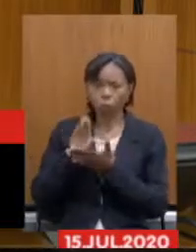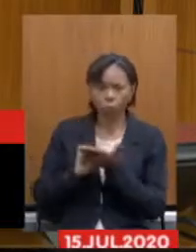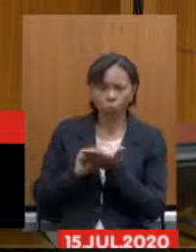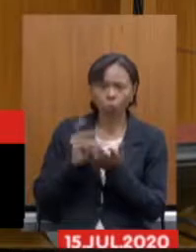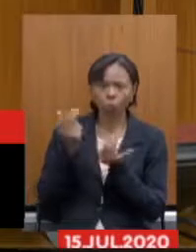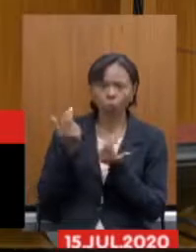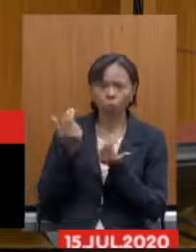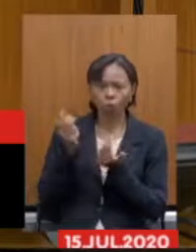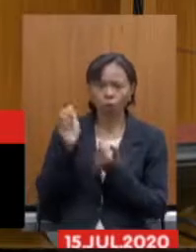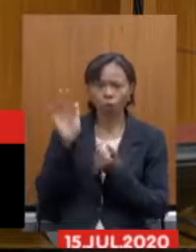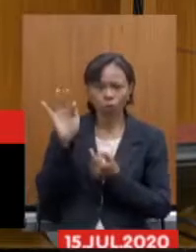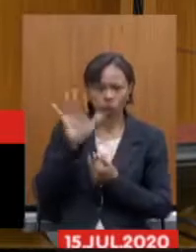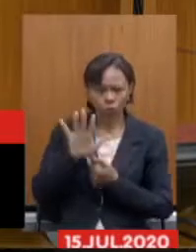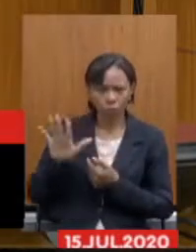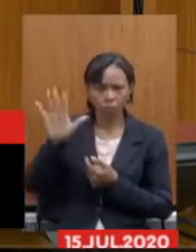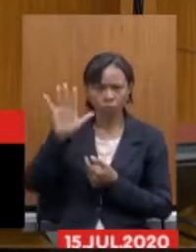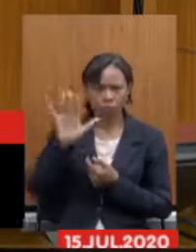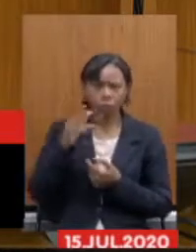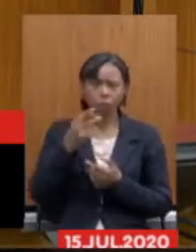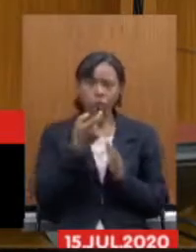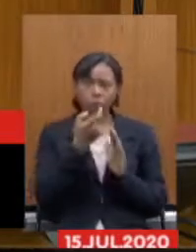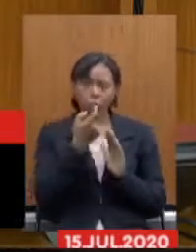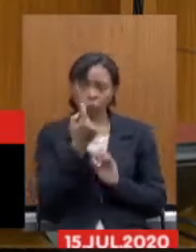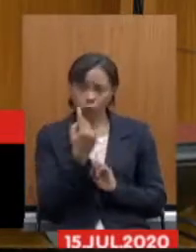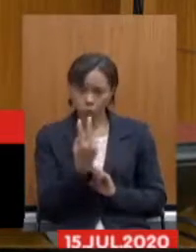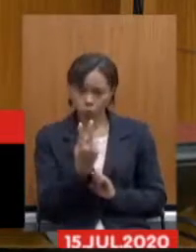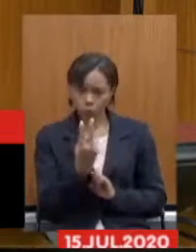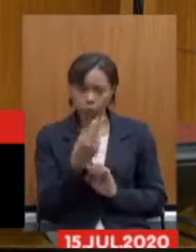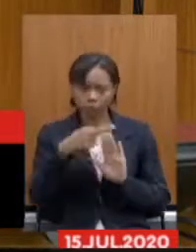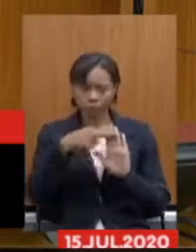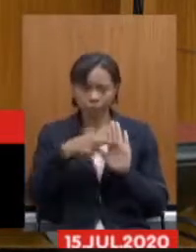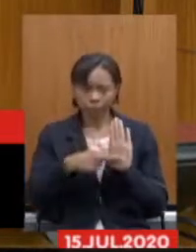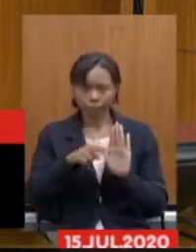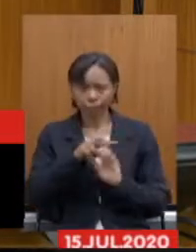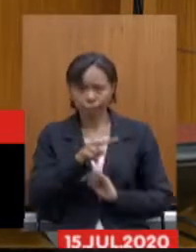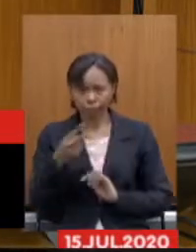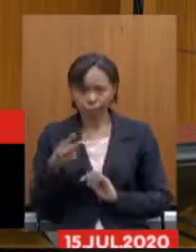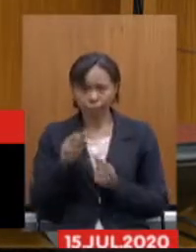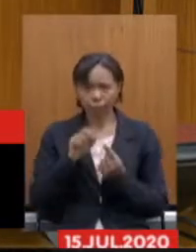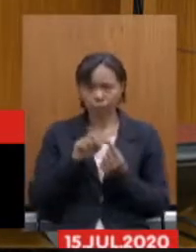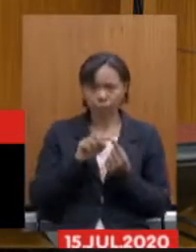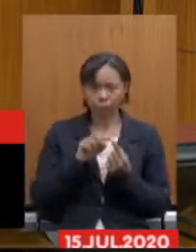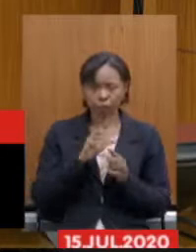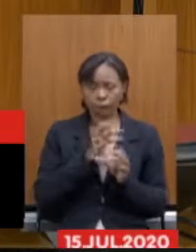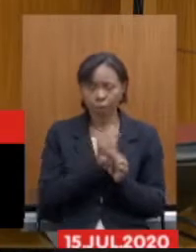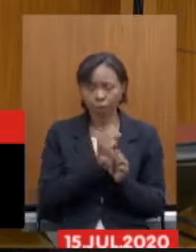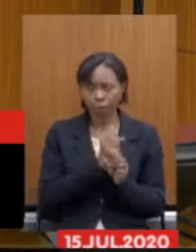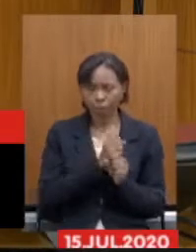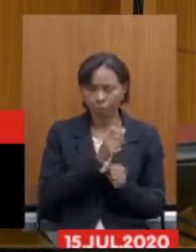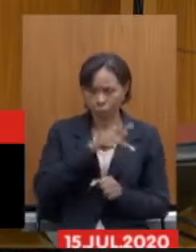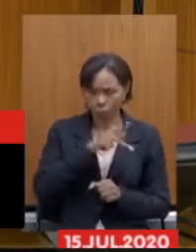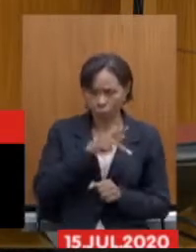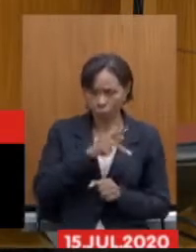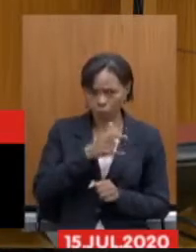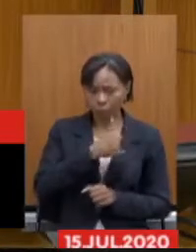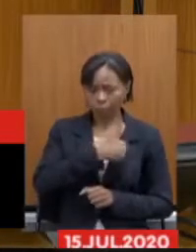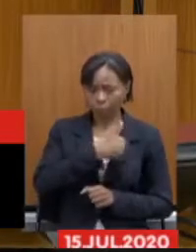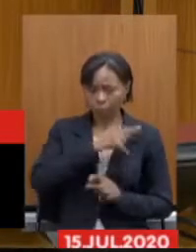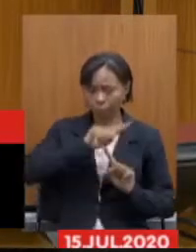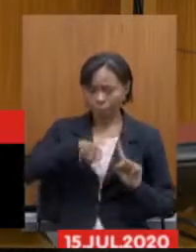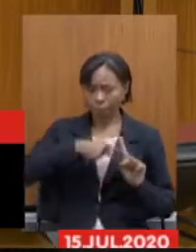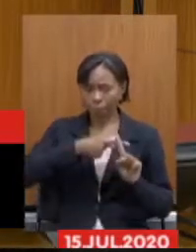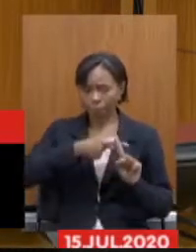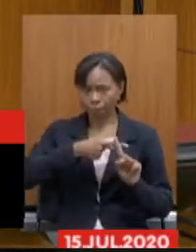trazendo, então, duas regras de transição. Uma que é uma regra de pontos em que você soma a idade mais o tempo de contribuição